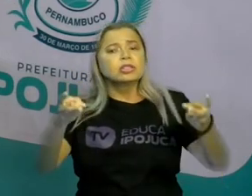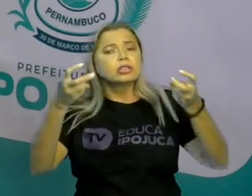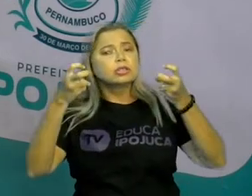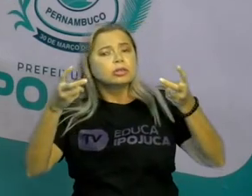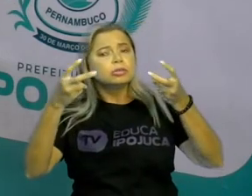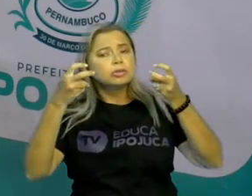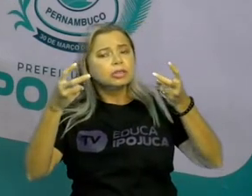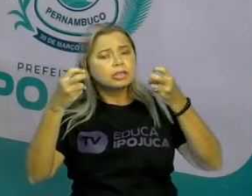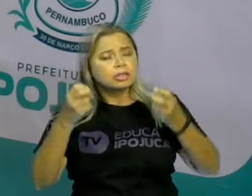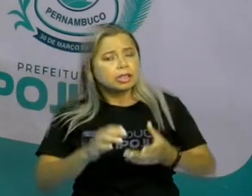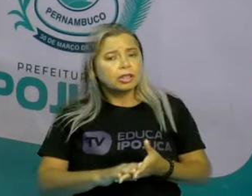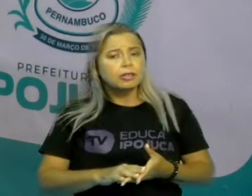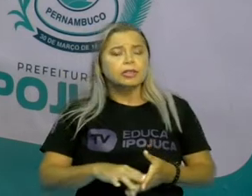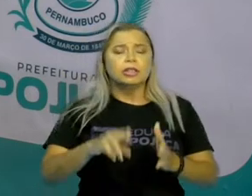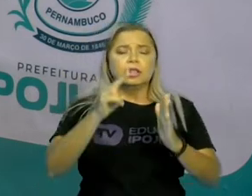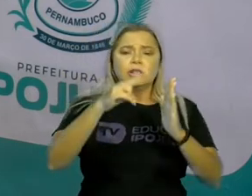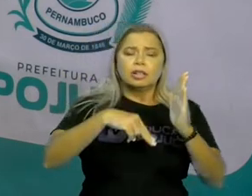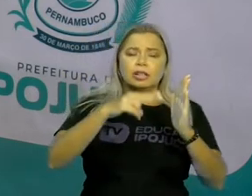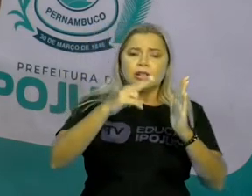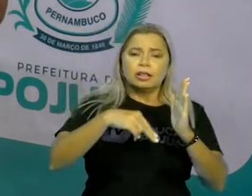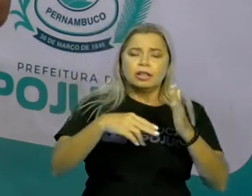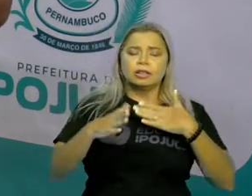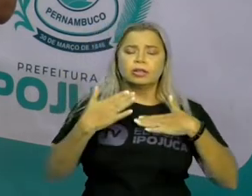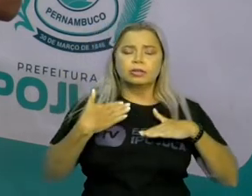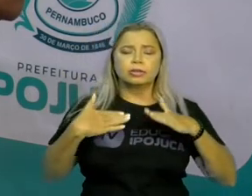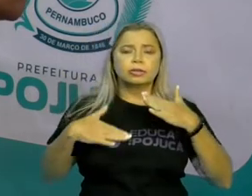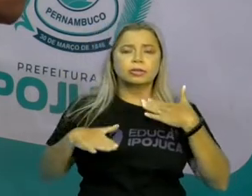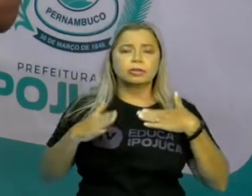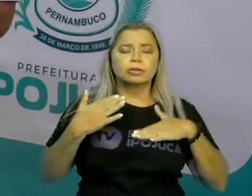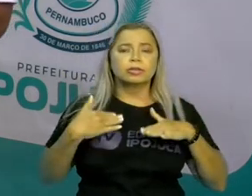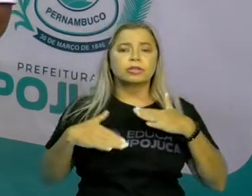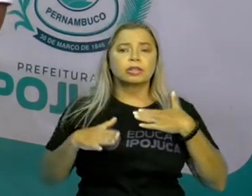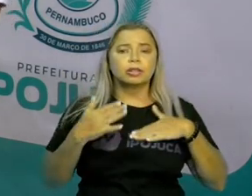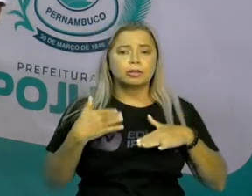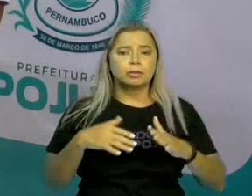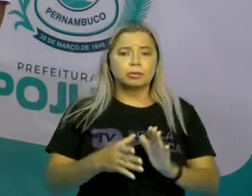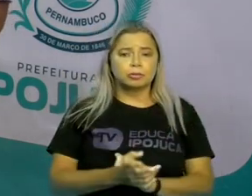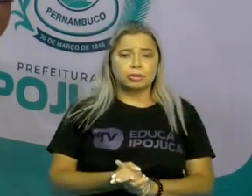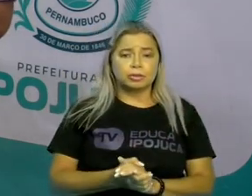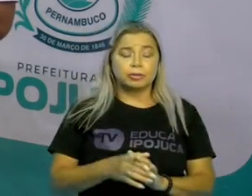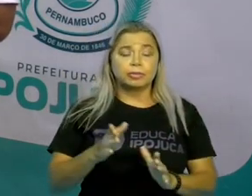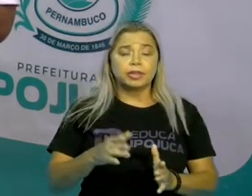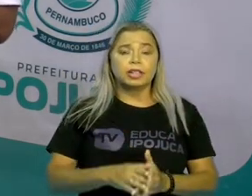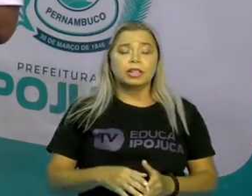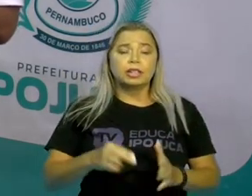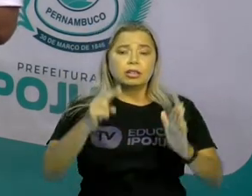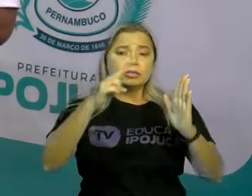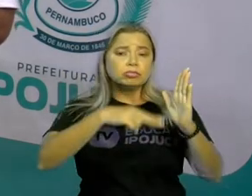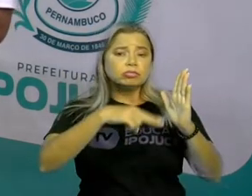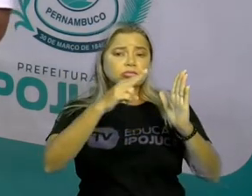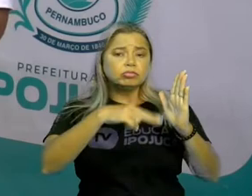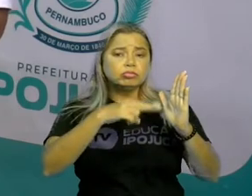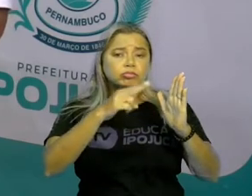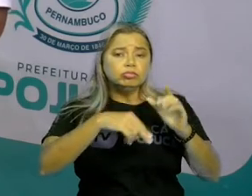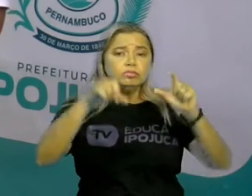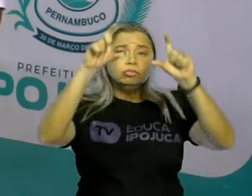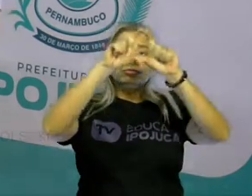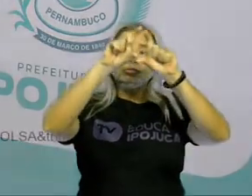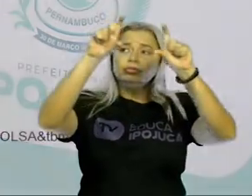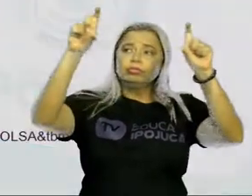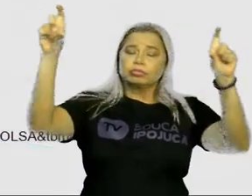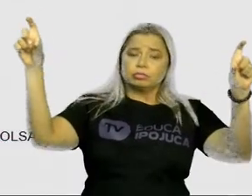a leitura pausada desse texto. O nosso texto será A Aposta. Olha que interessante a figura desse